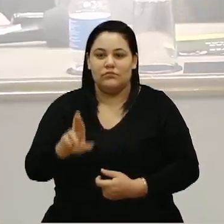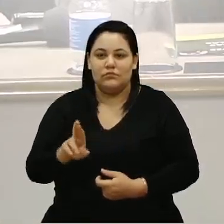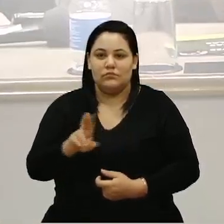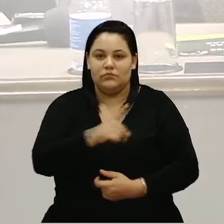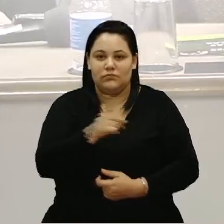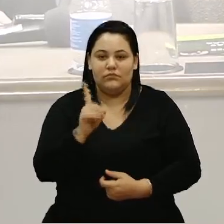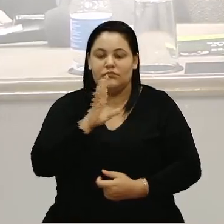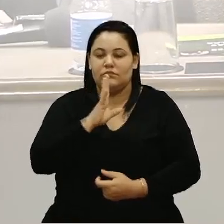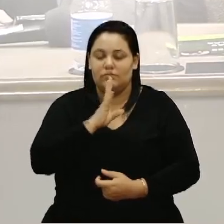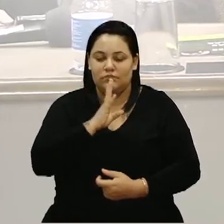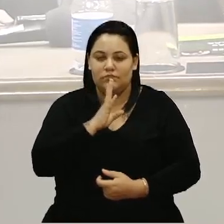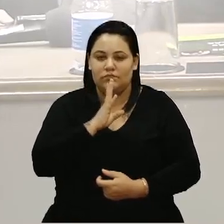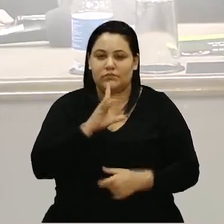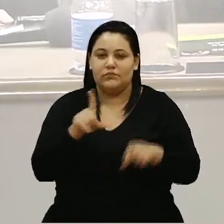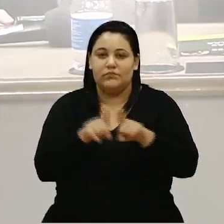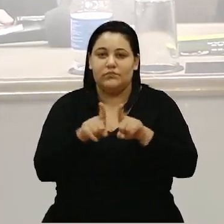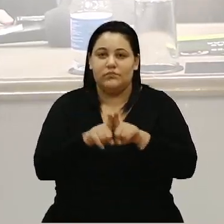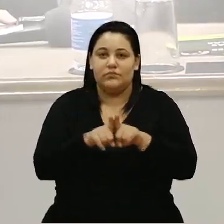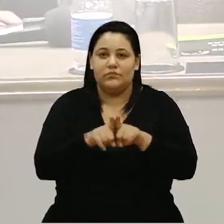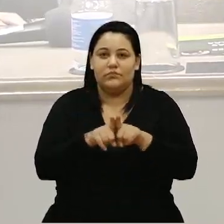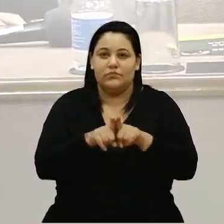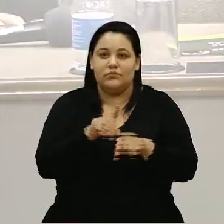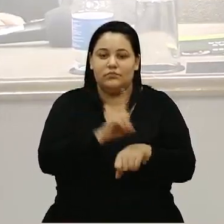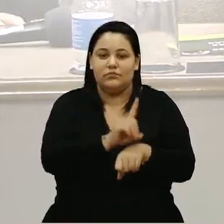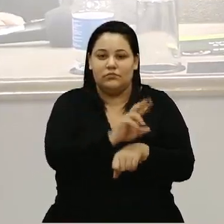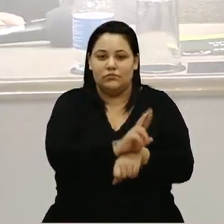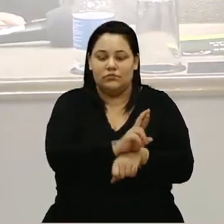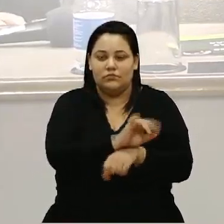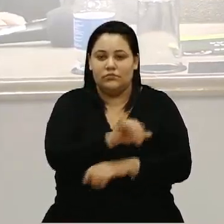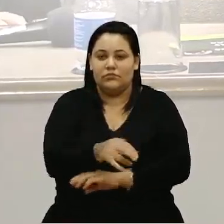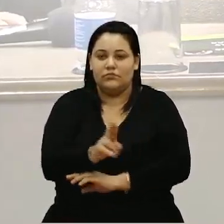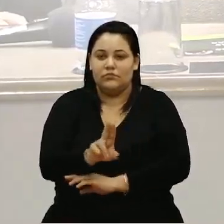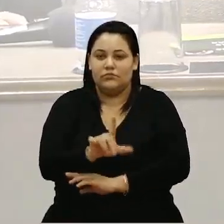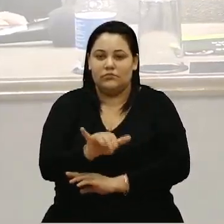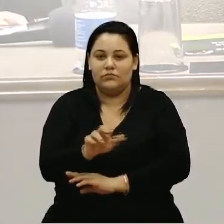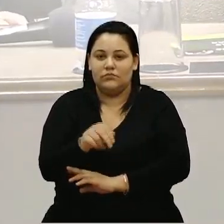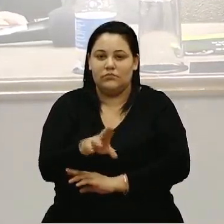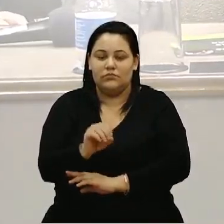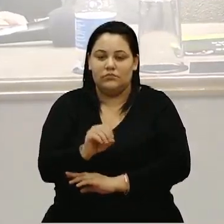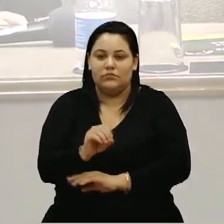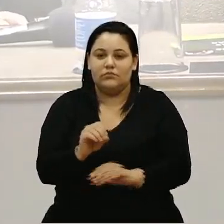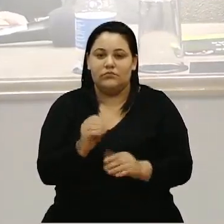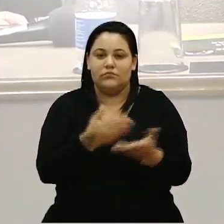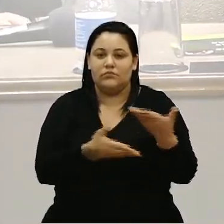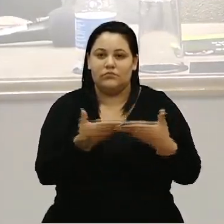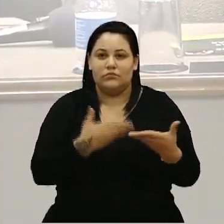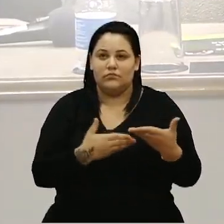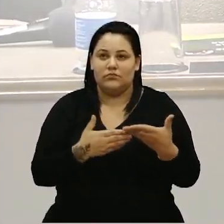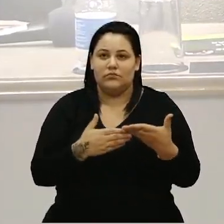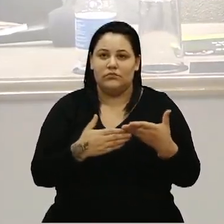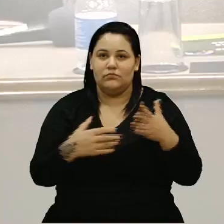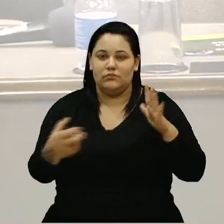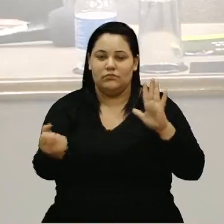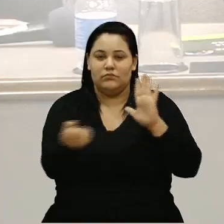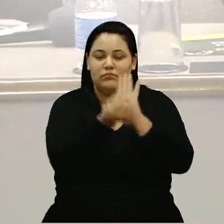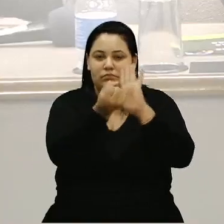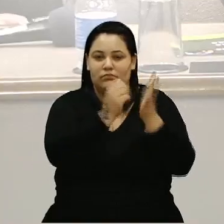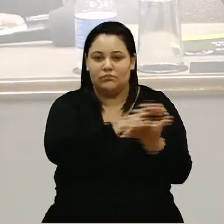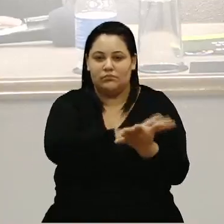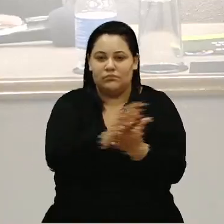conhece, e o doutor Juliano Gimenez, que vão tratar sobre desastres ambientais